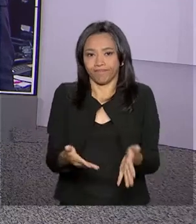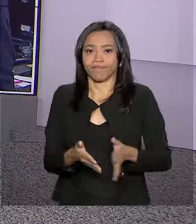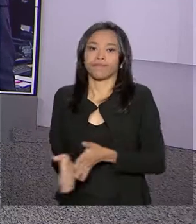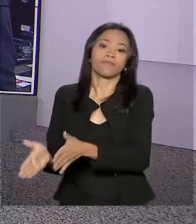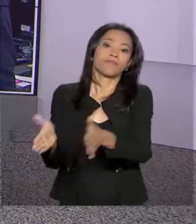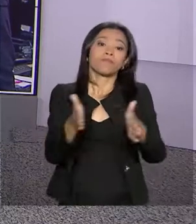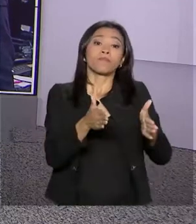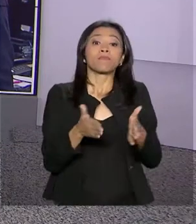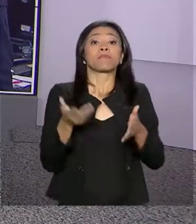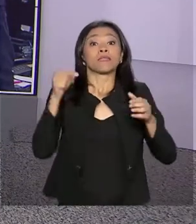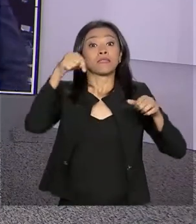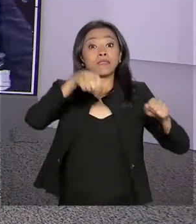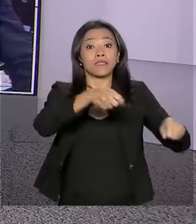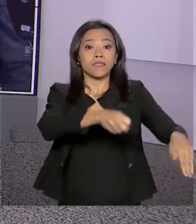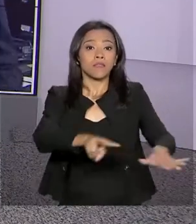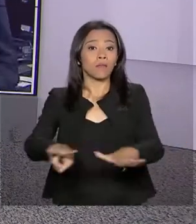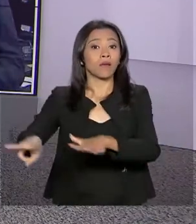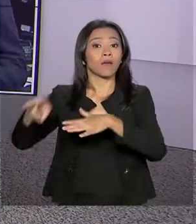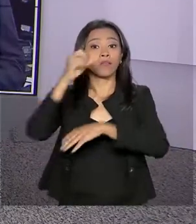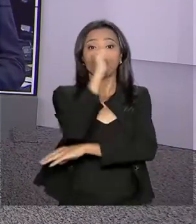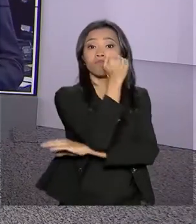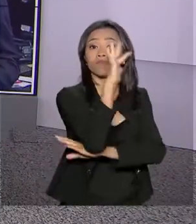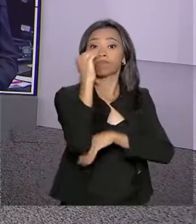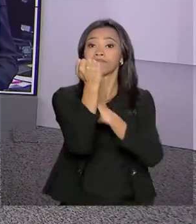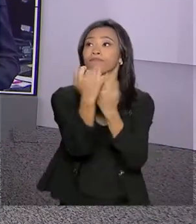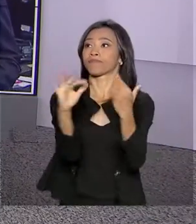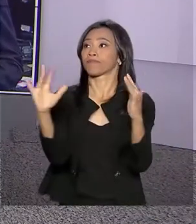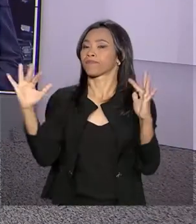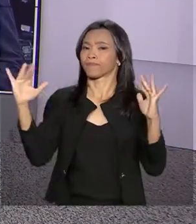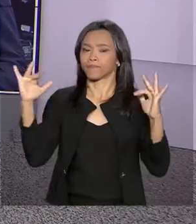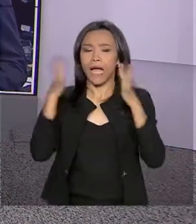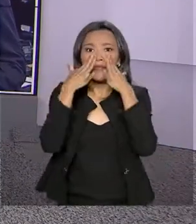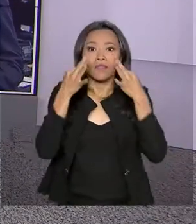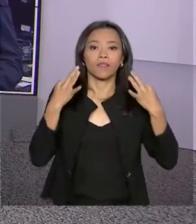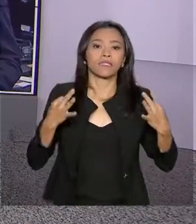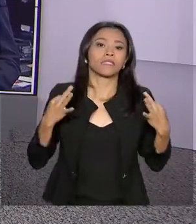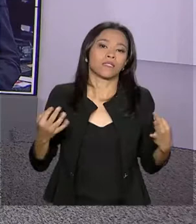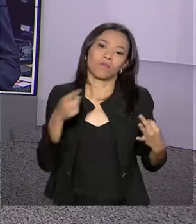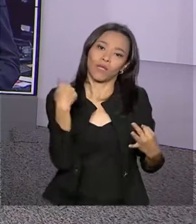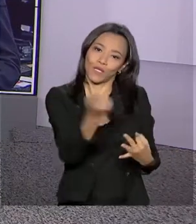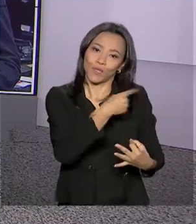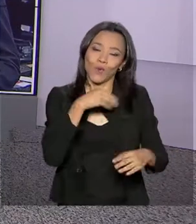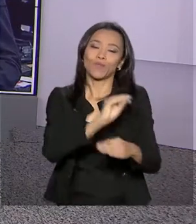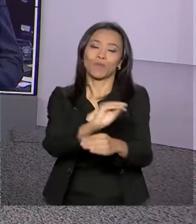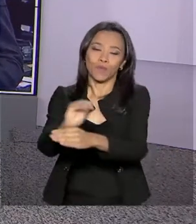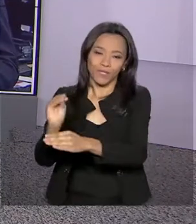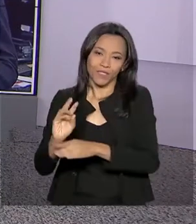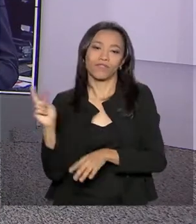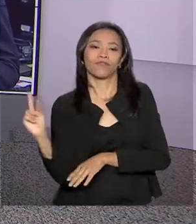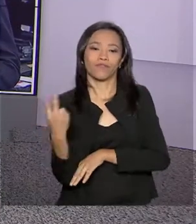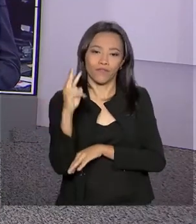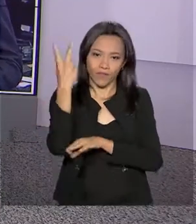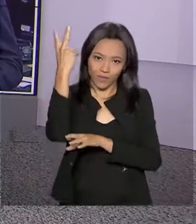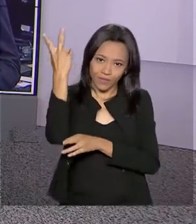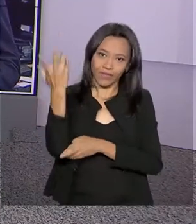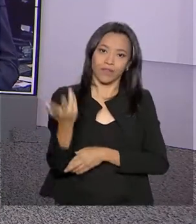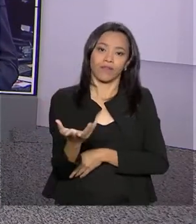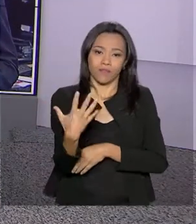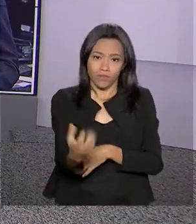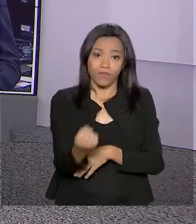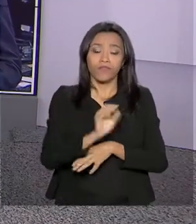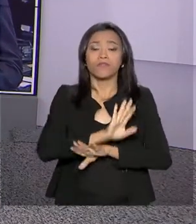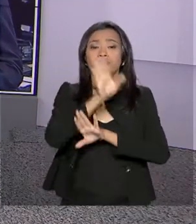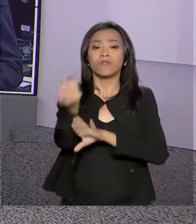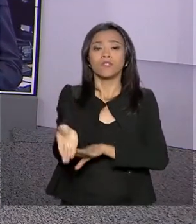Estamos na semana do meio ambiente, que quer chamar a atenção sobre a necessidade de proteger e valorizar a natureza. Vamos então até São Paulo